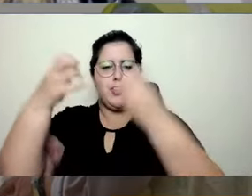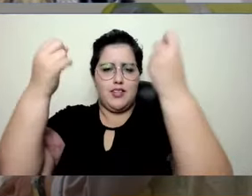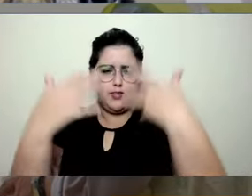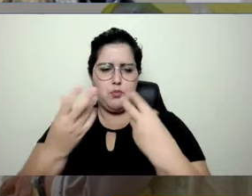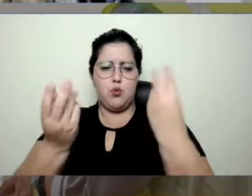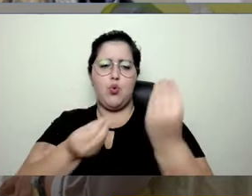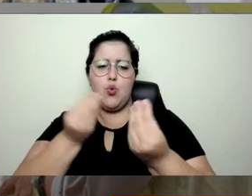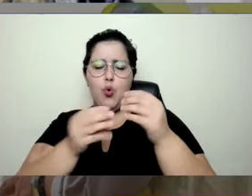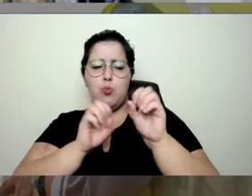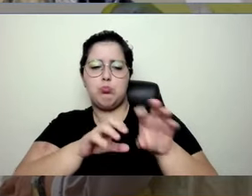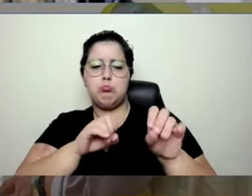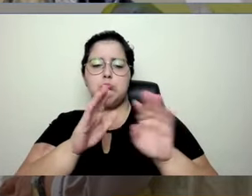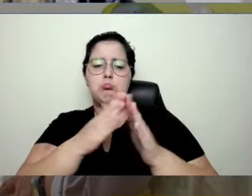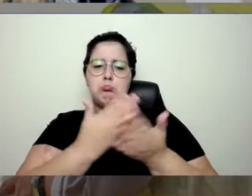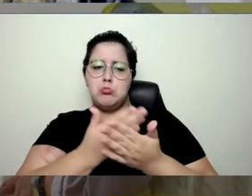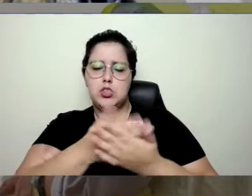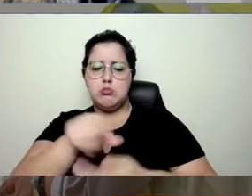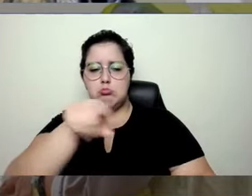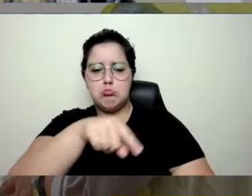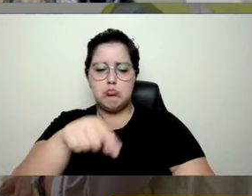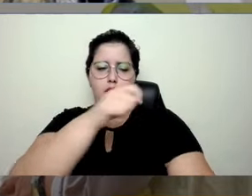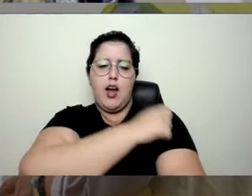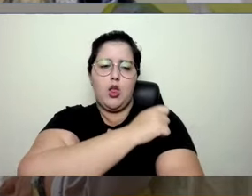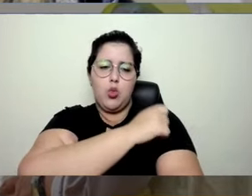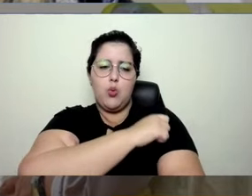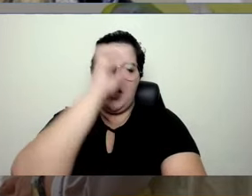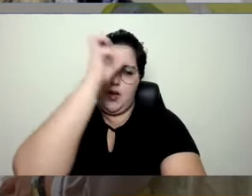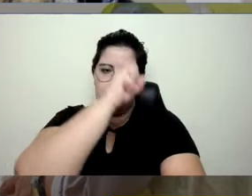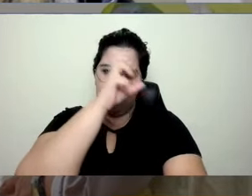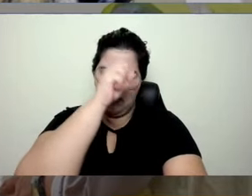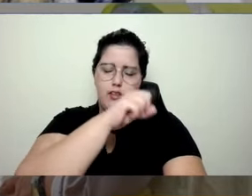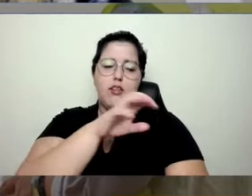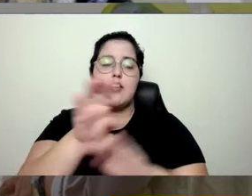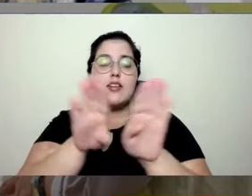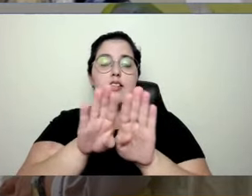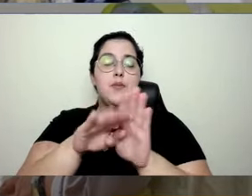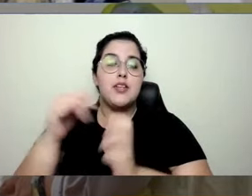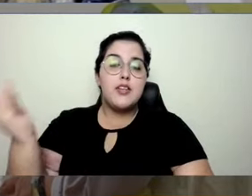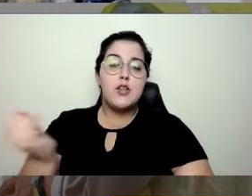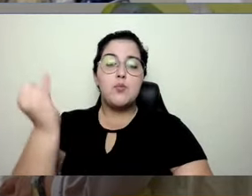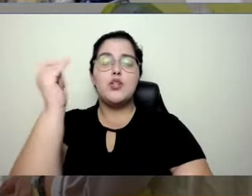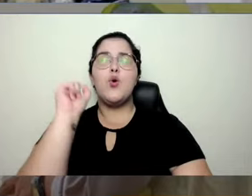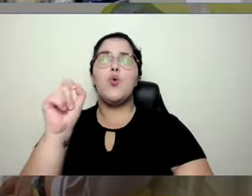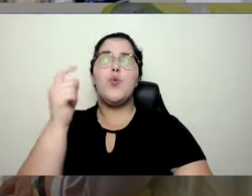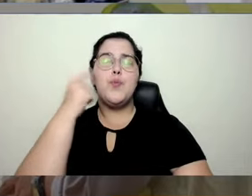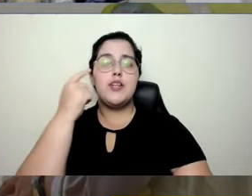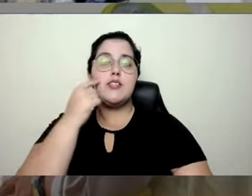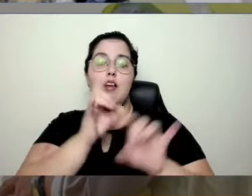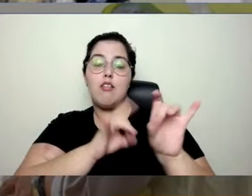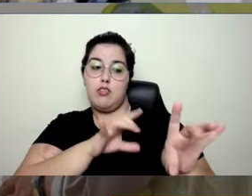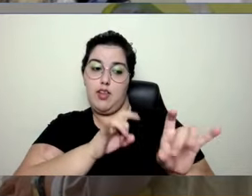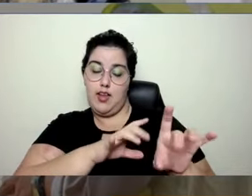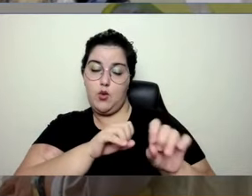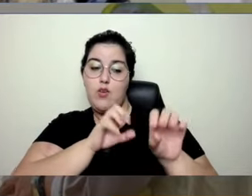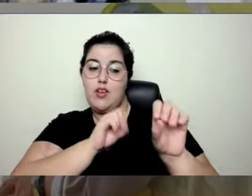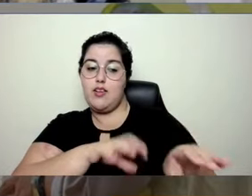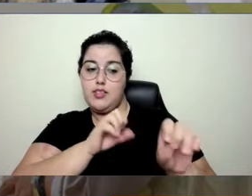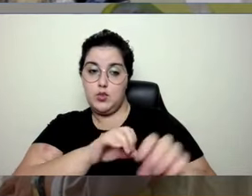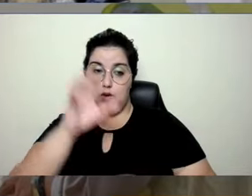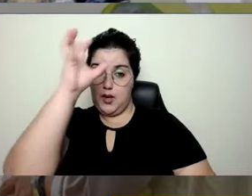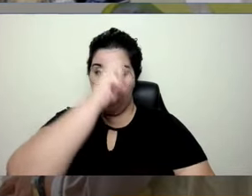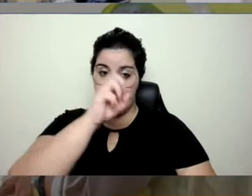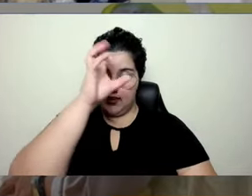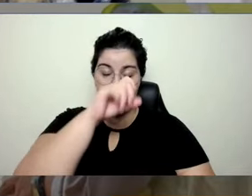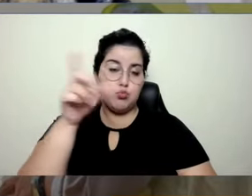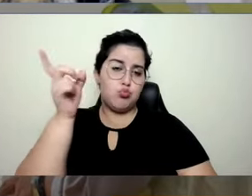e o quanto que a gente considera importante a aplicação de técnicas de ensino e aprendizagem no cotidiano do